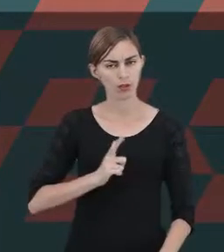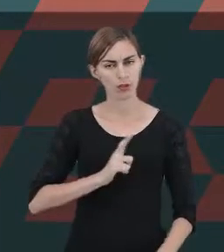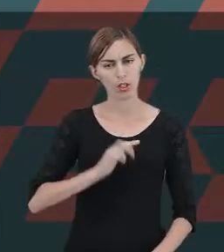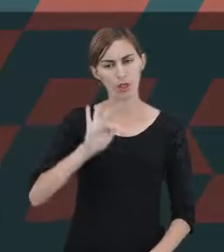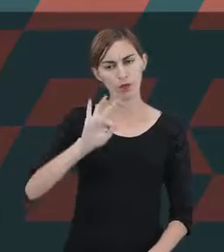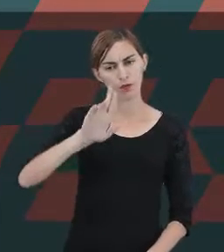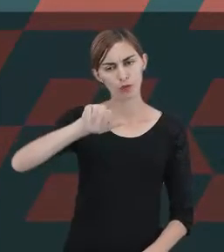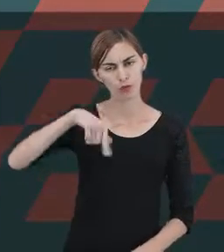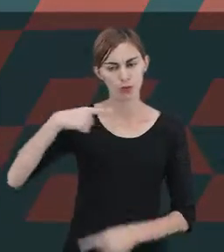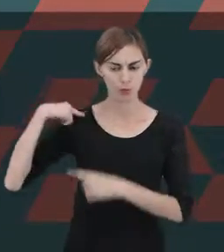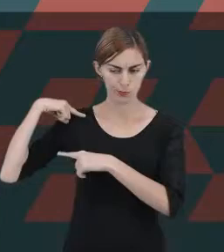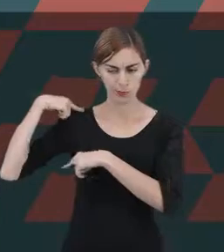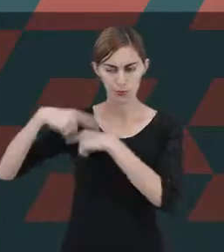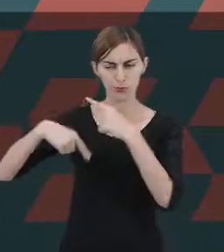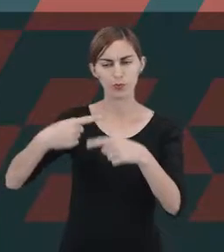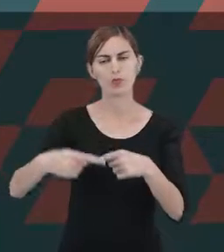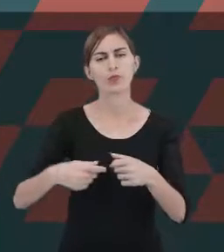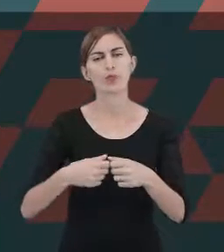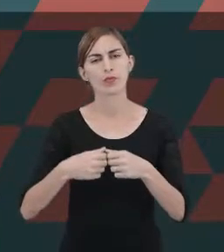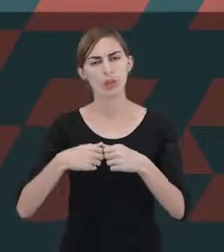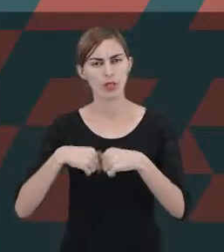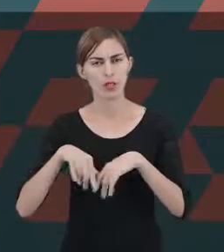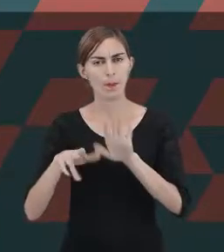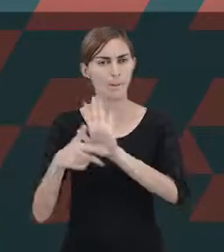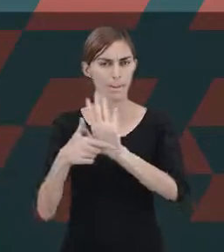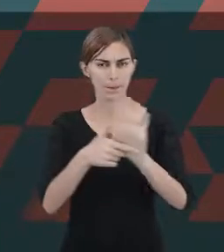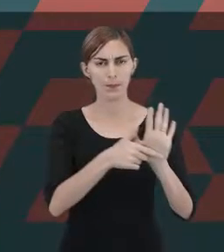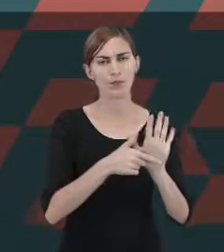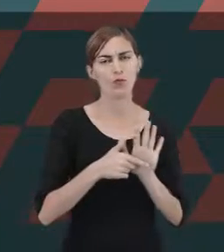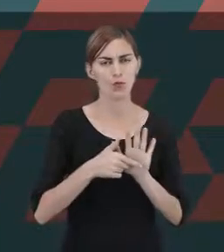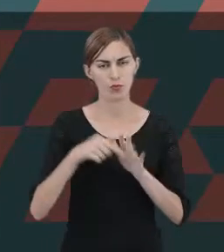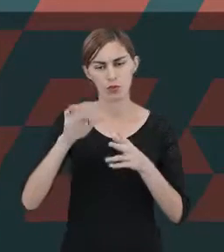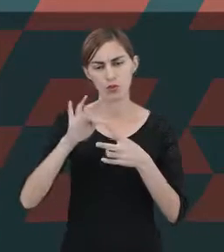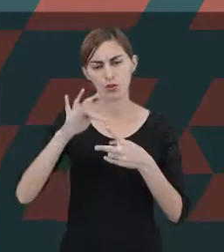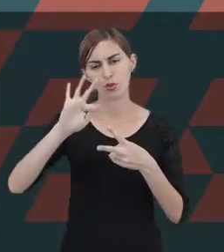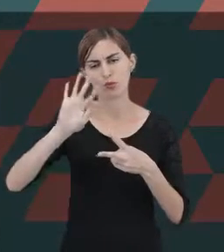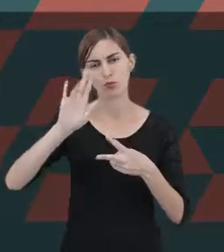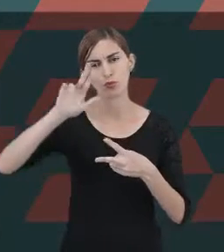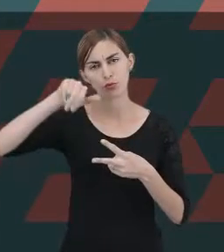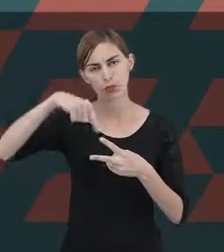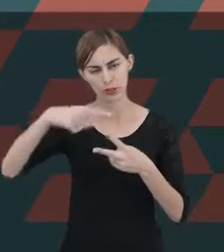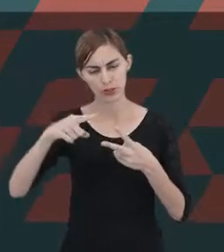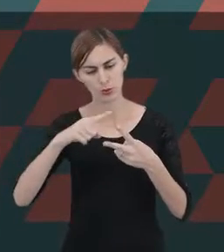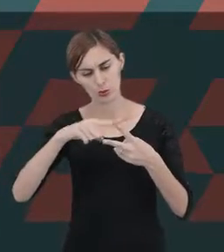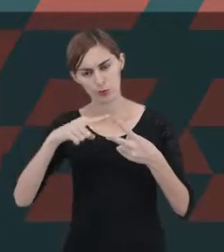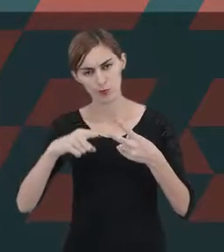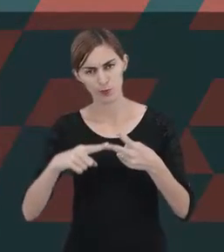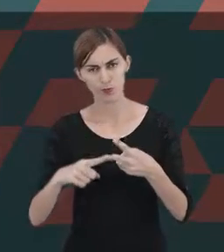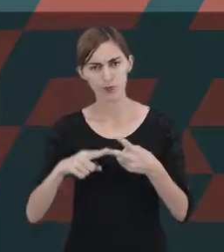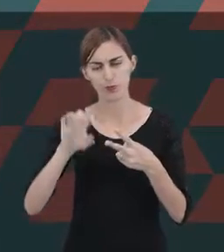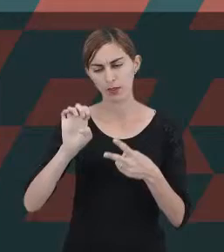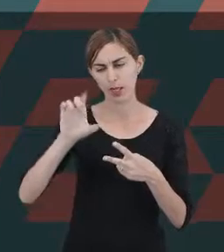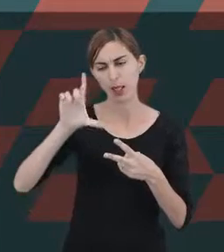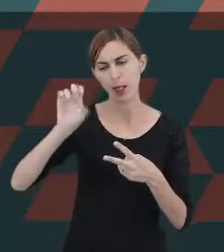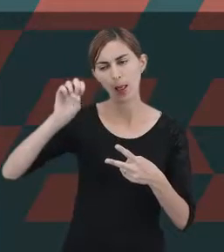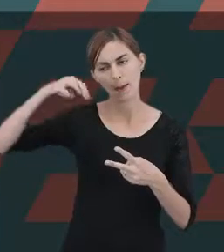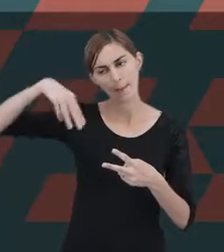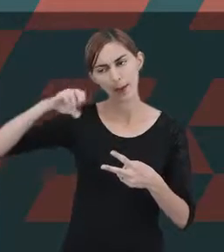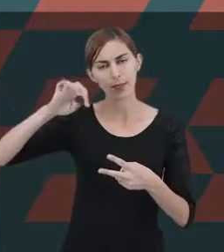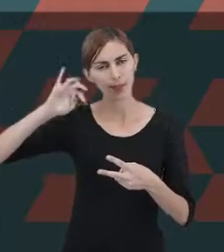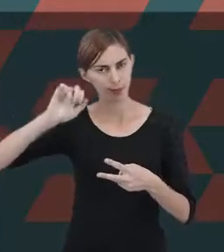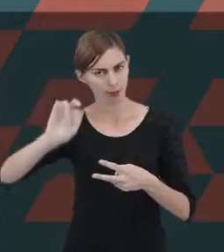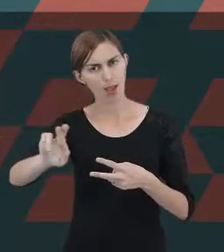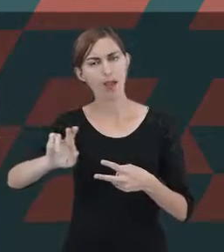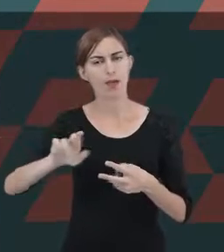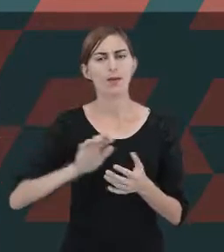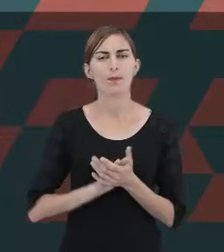elementares. Ele destaca dois tipos de funções. A função elementar inferior, que